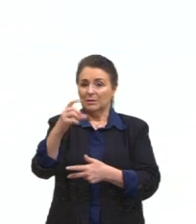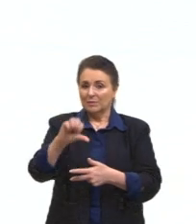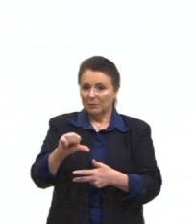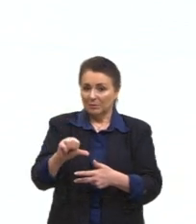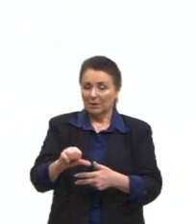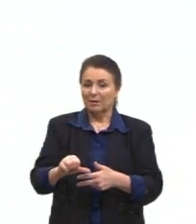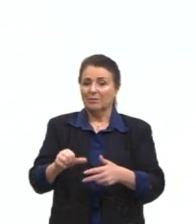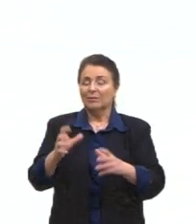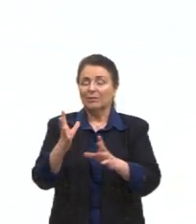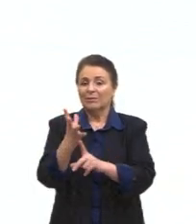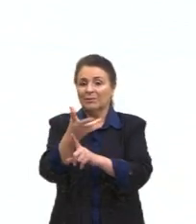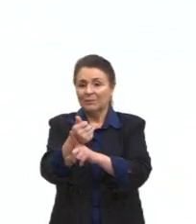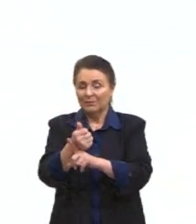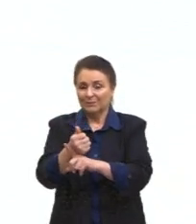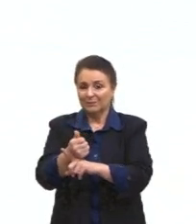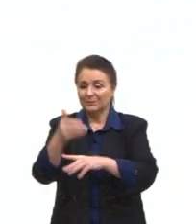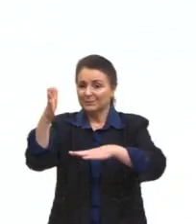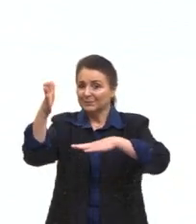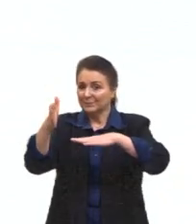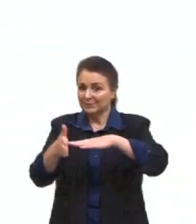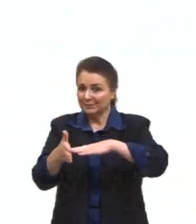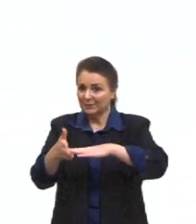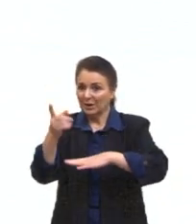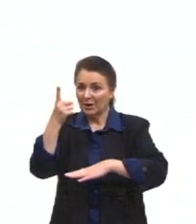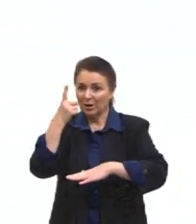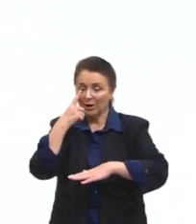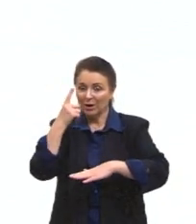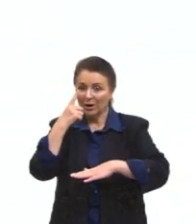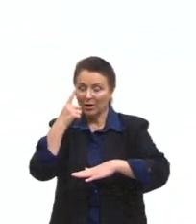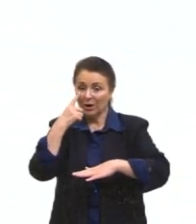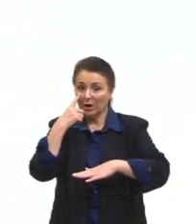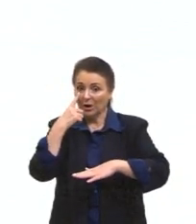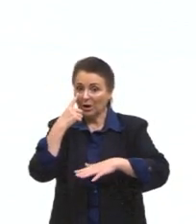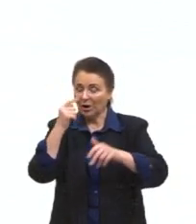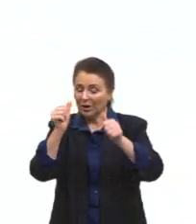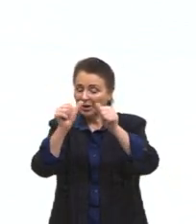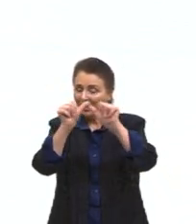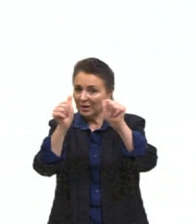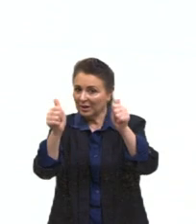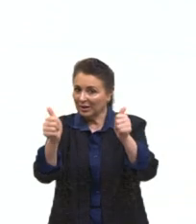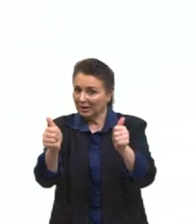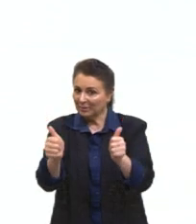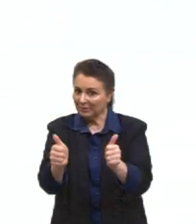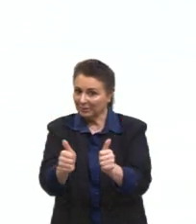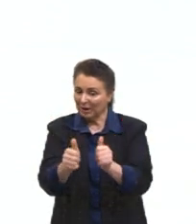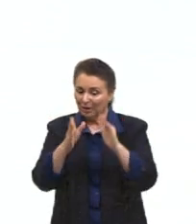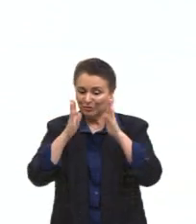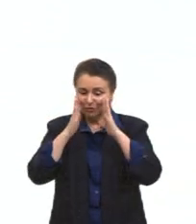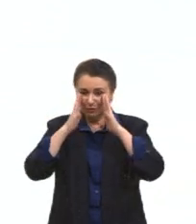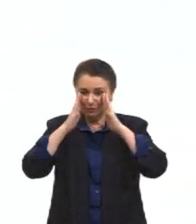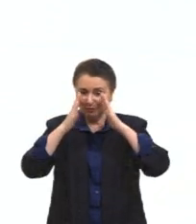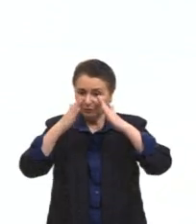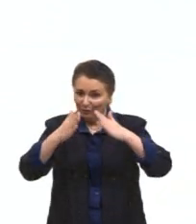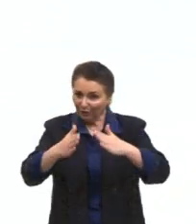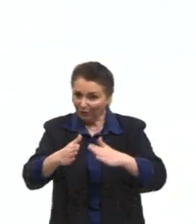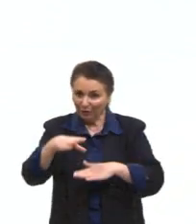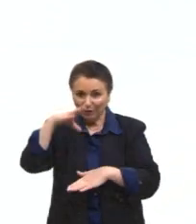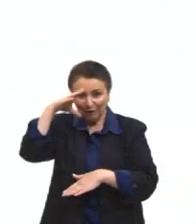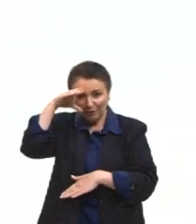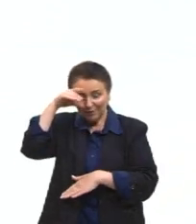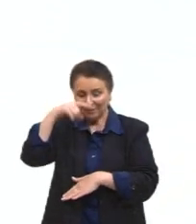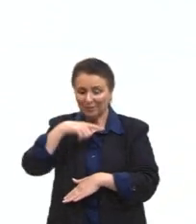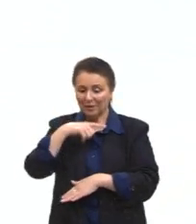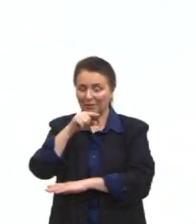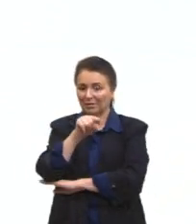arte contemporânea. Observe essa imagem, dá um foco nessa imagem, vamos observar o que nós temos